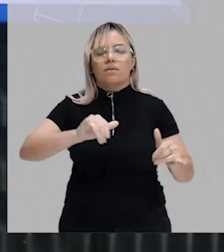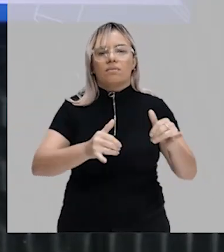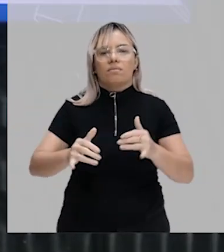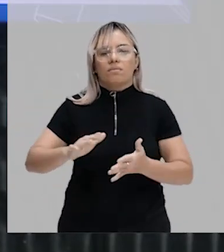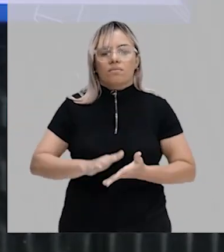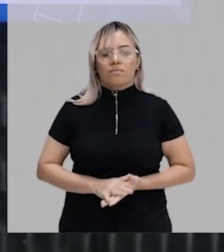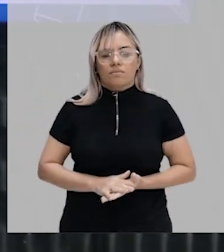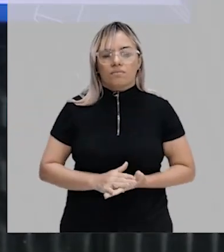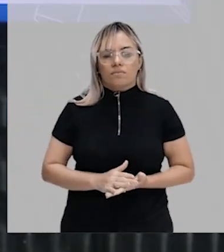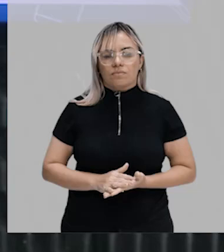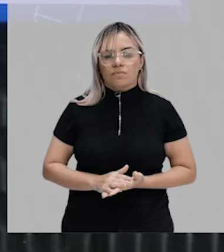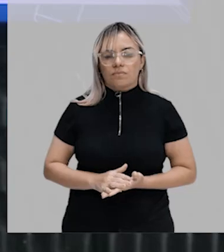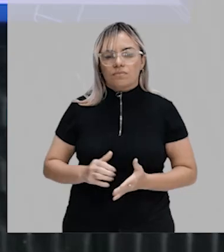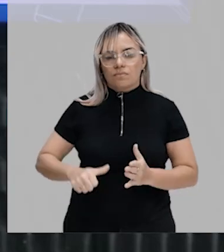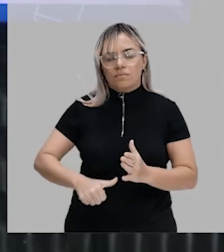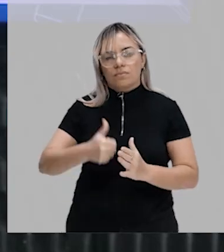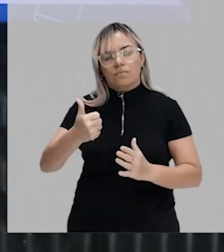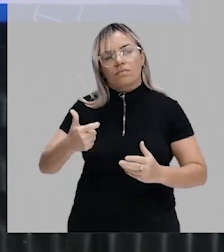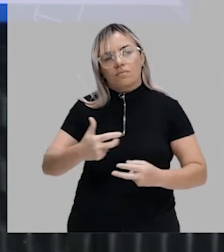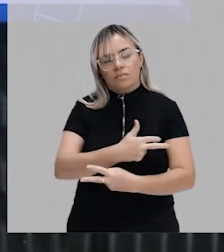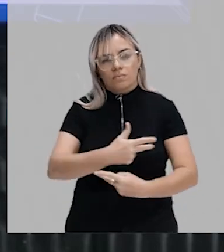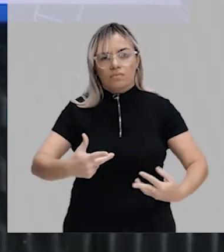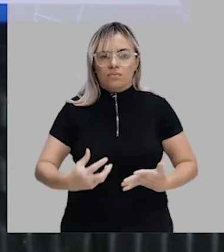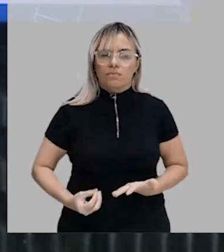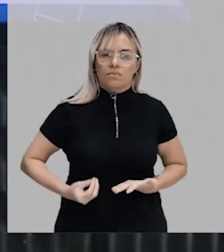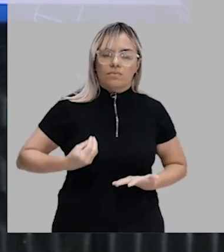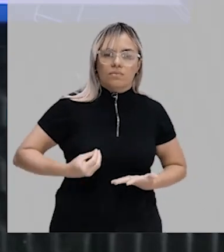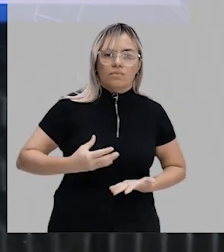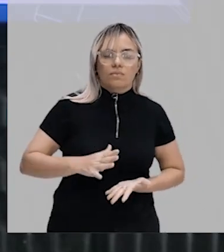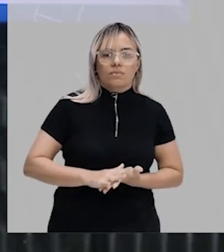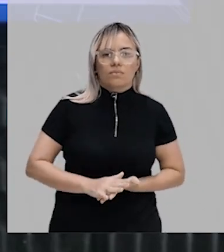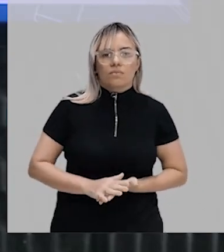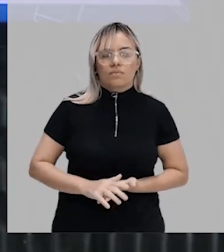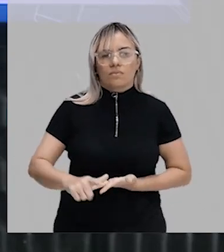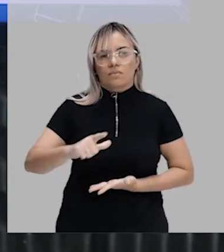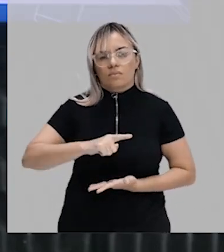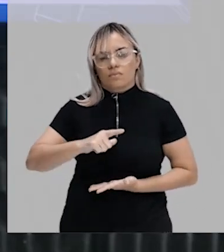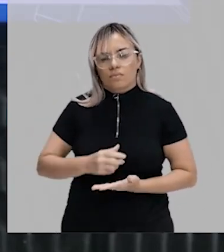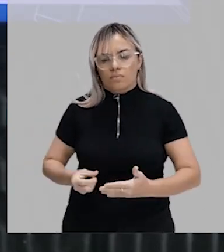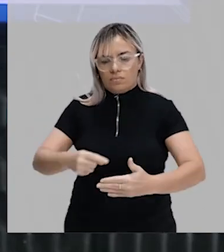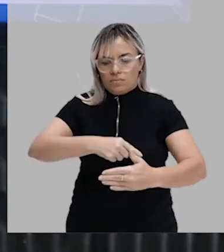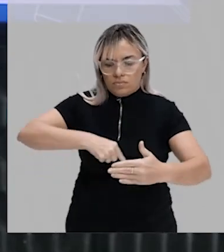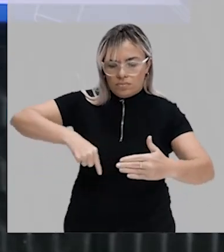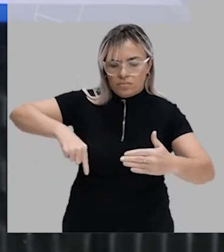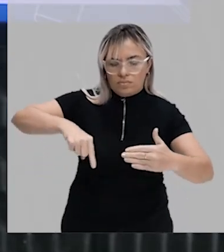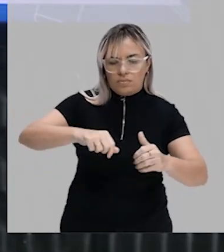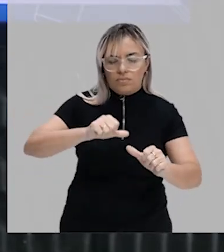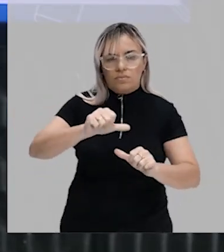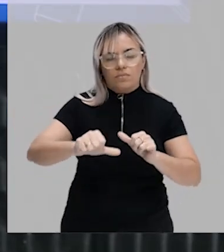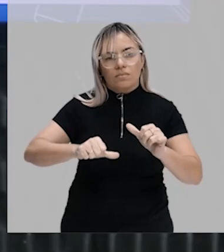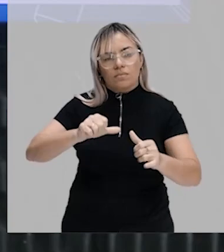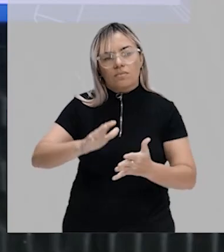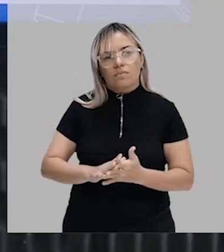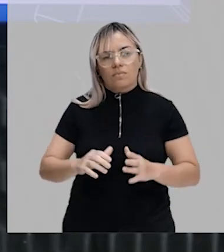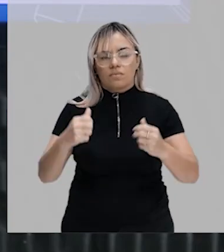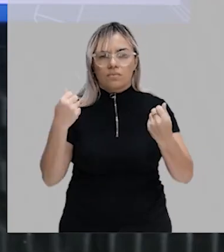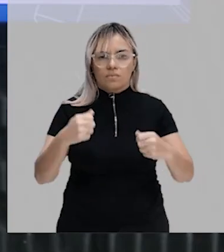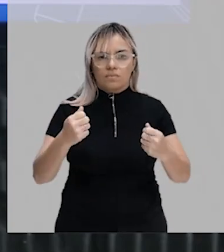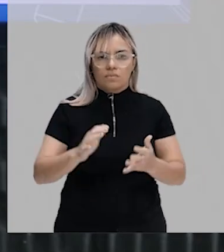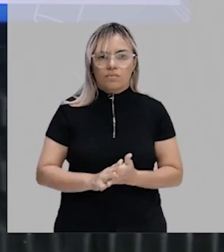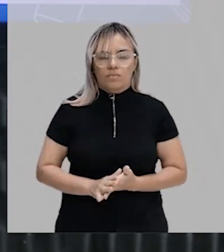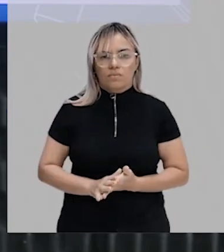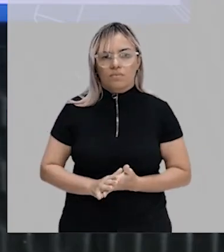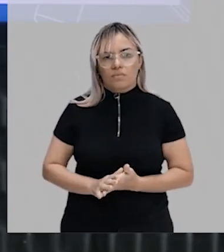primeiros seres vivos, que tinham muitas reações ali dentro deles, eles precisavam de